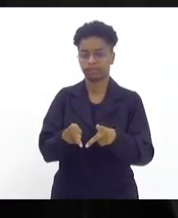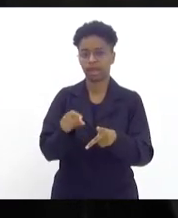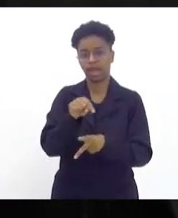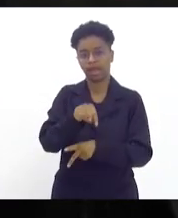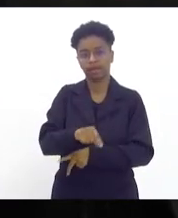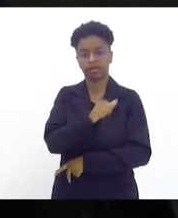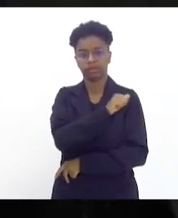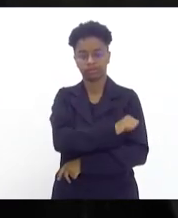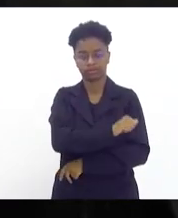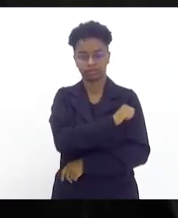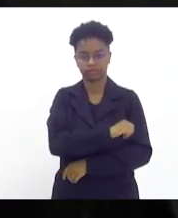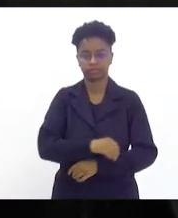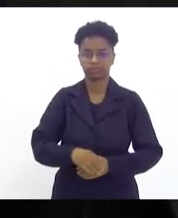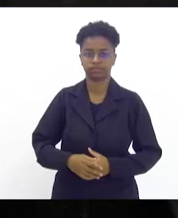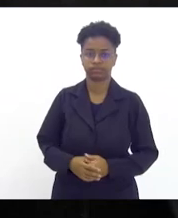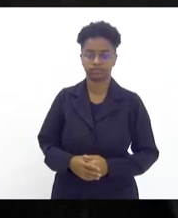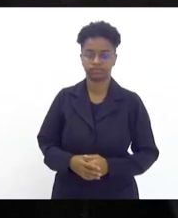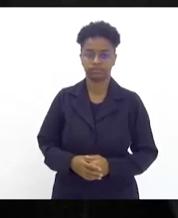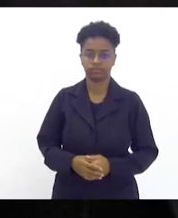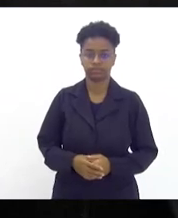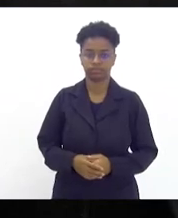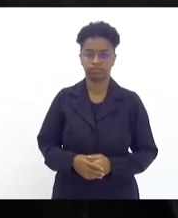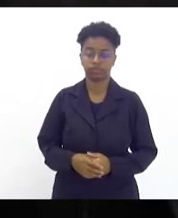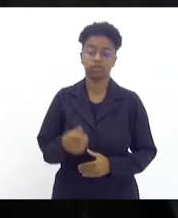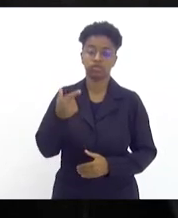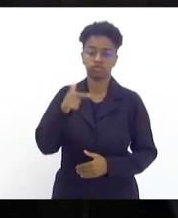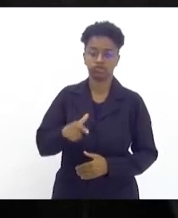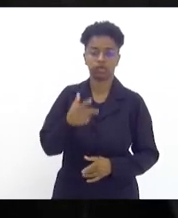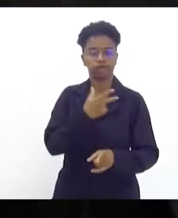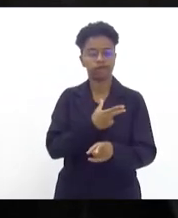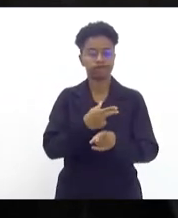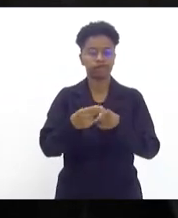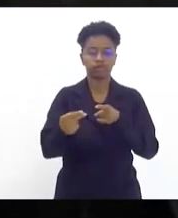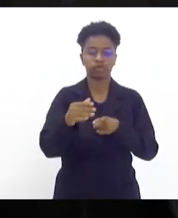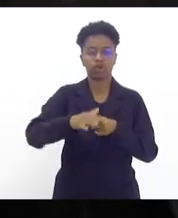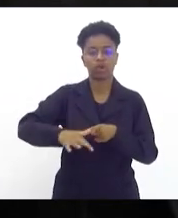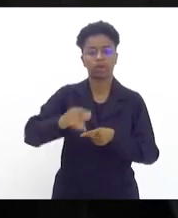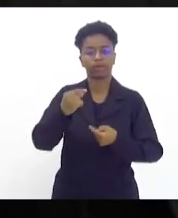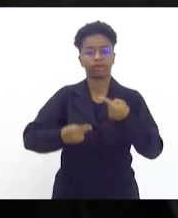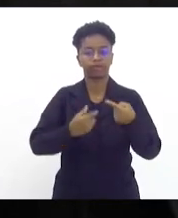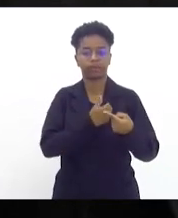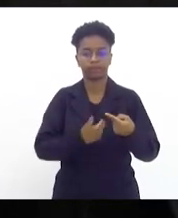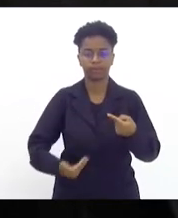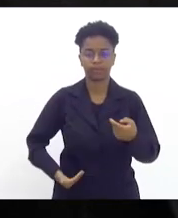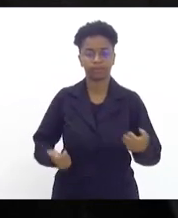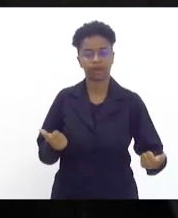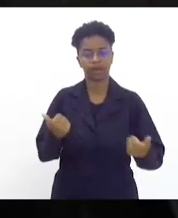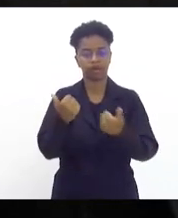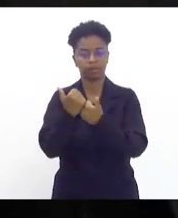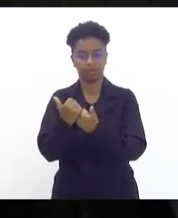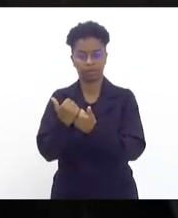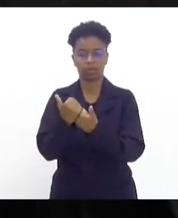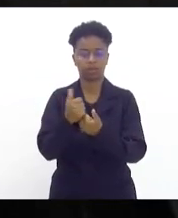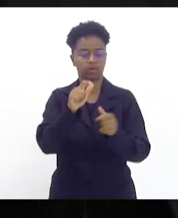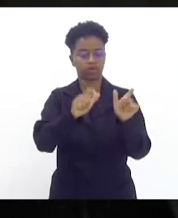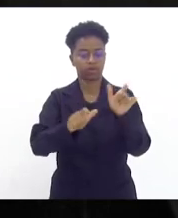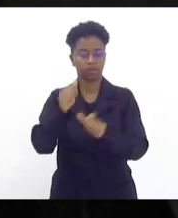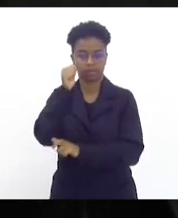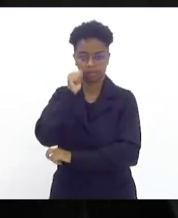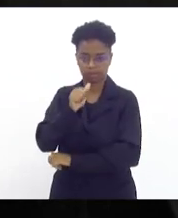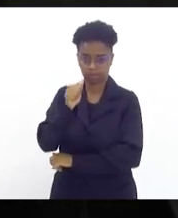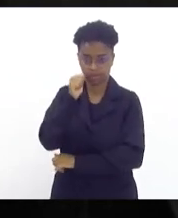nosso Estado do Rio de Janeiro mais um ganho na política pública de apoio a essa mulher